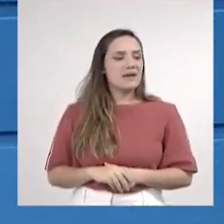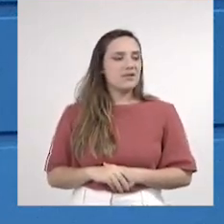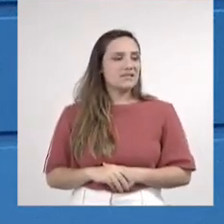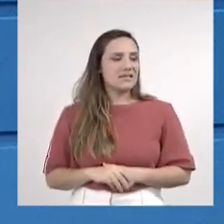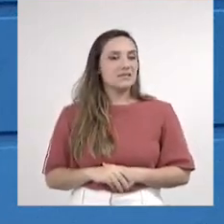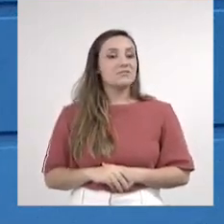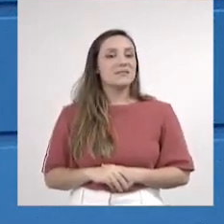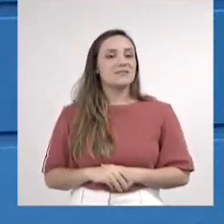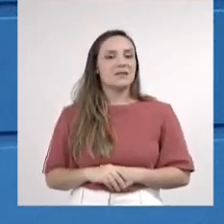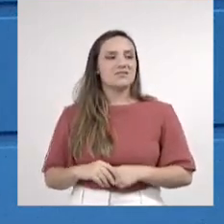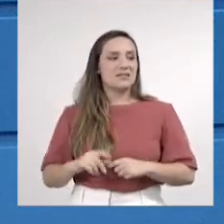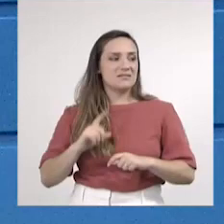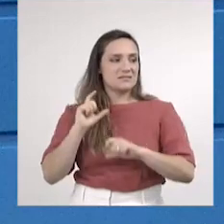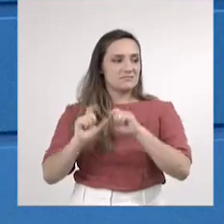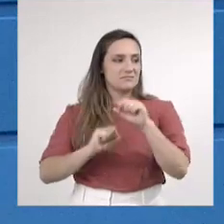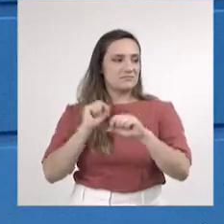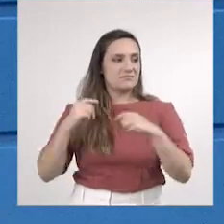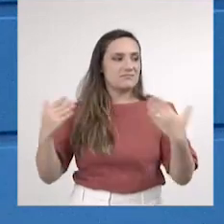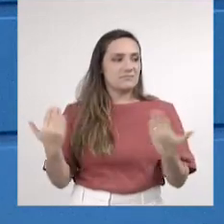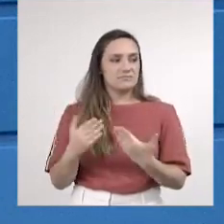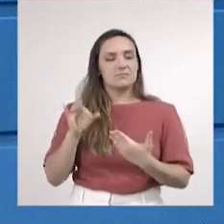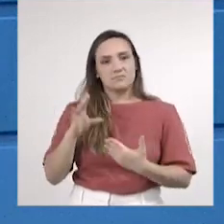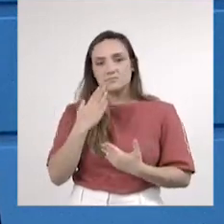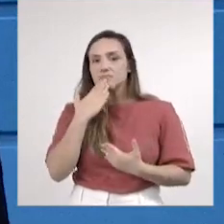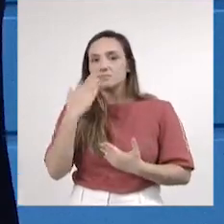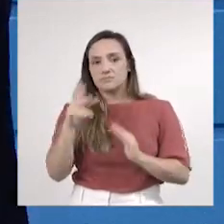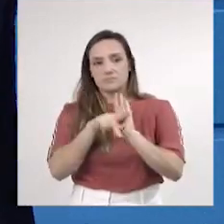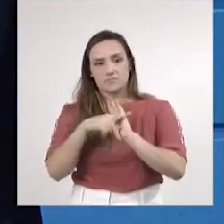São essas as nossas considerações, presidente. Muito obrigado. Obrigado.